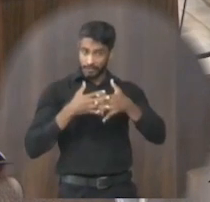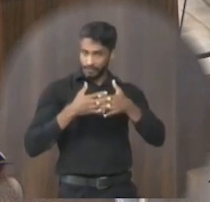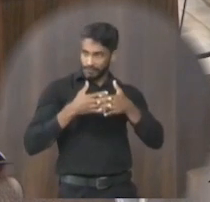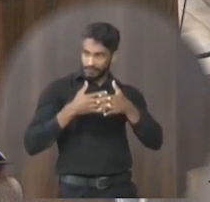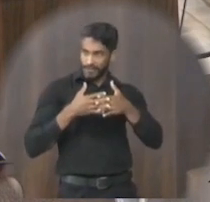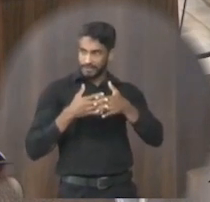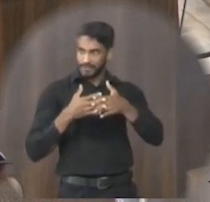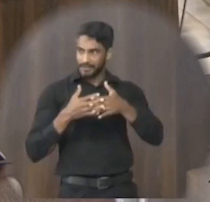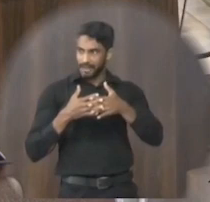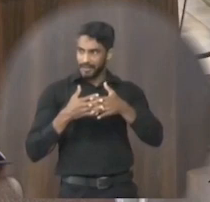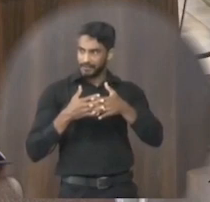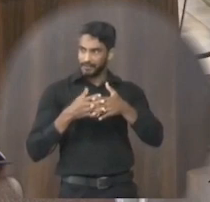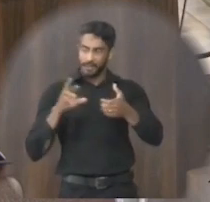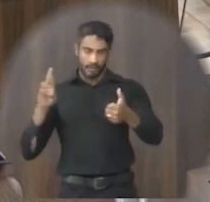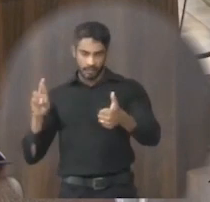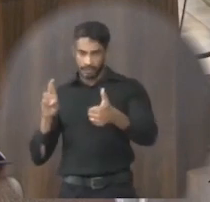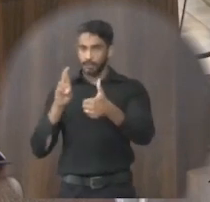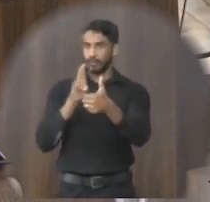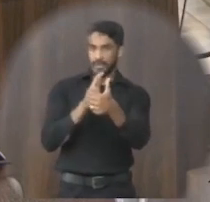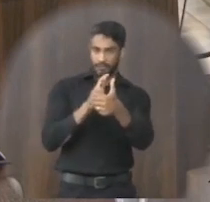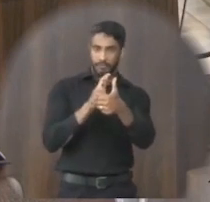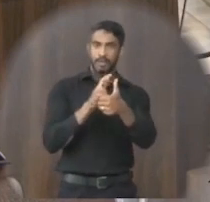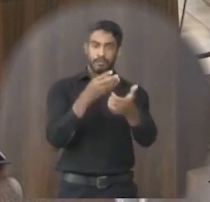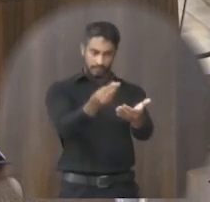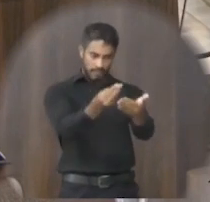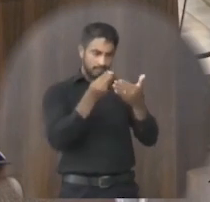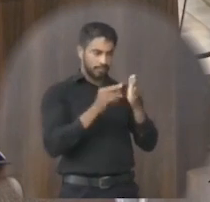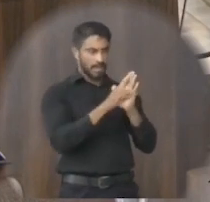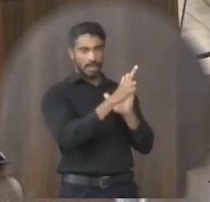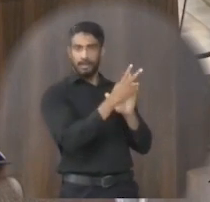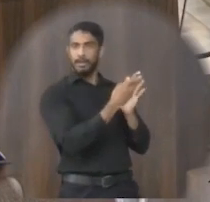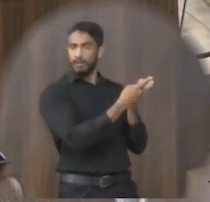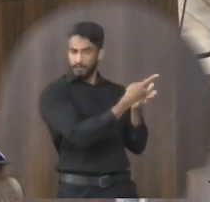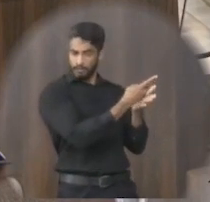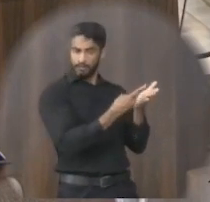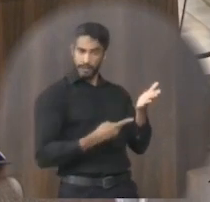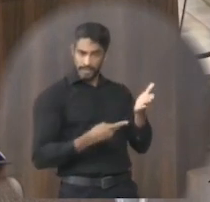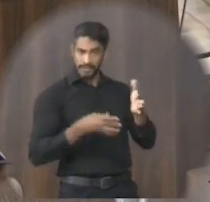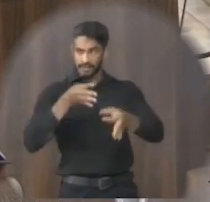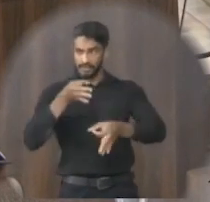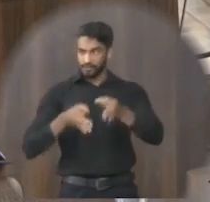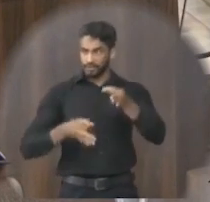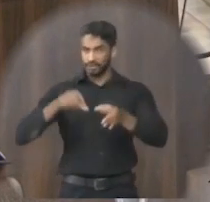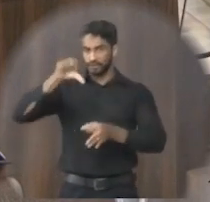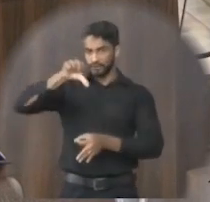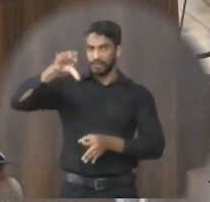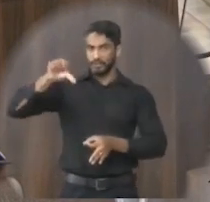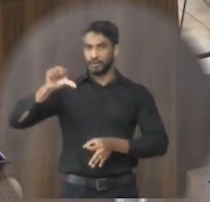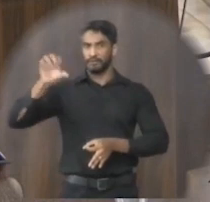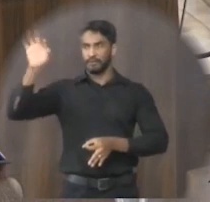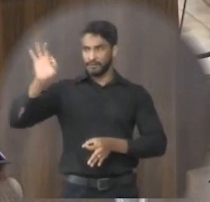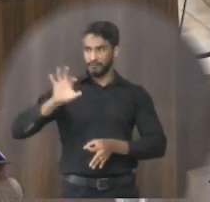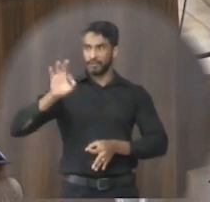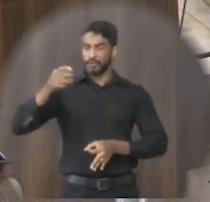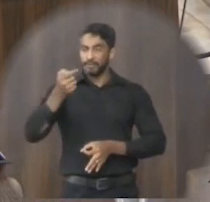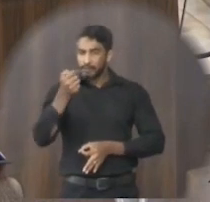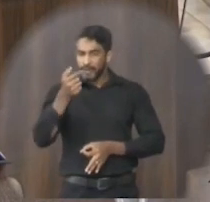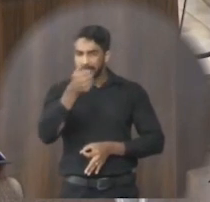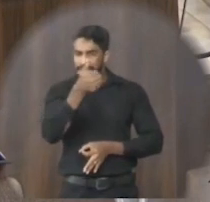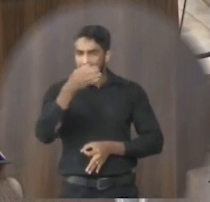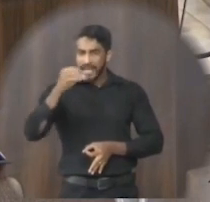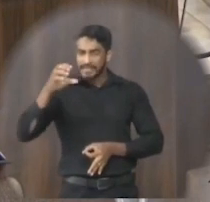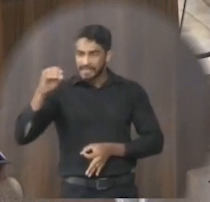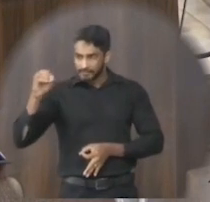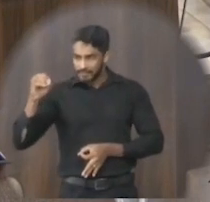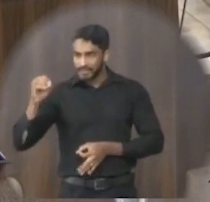a nossa procuradora ela vai dar um parecer jurídico que em 99,9 quase que 100% dos